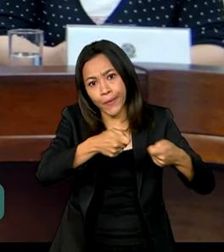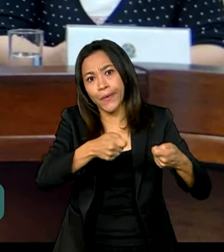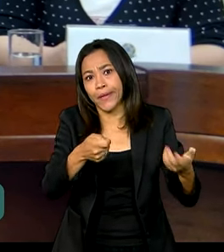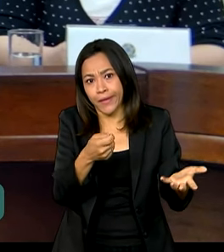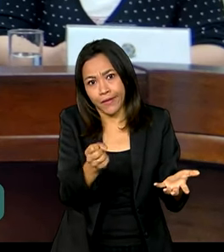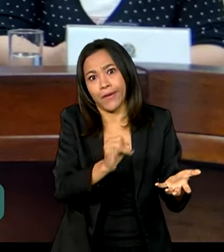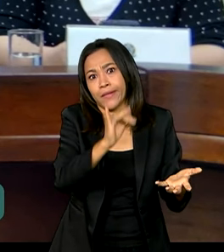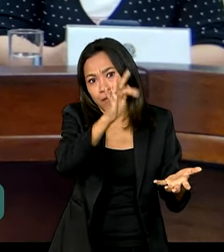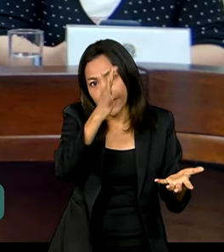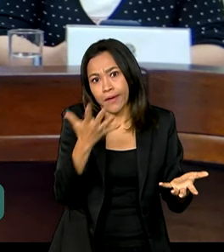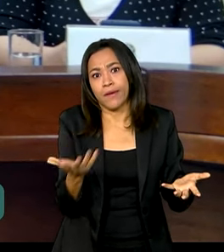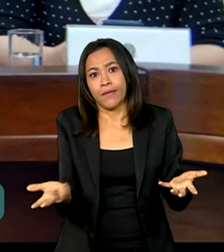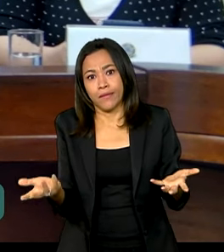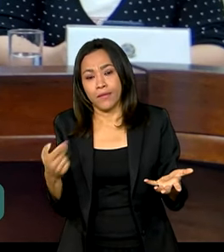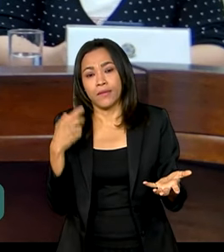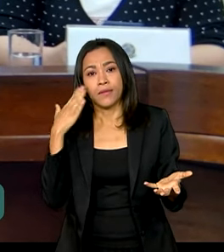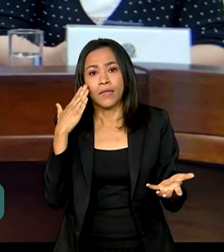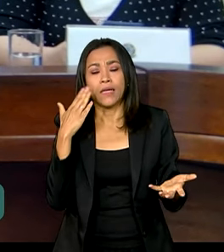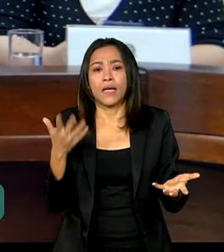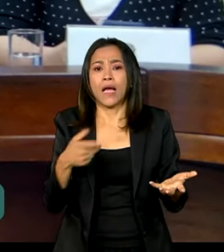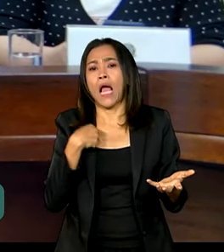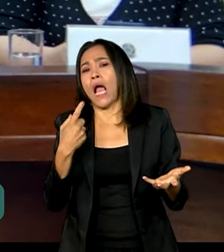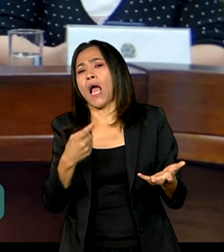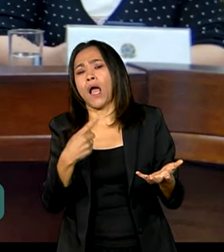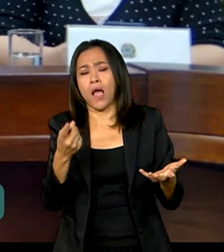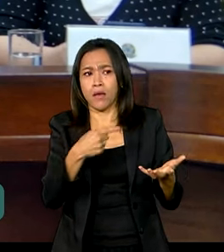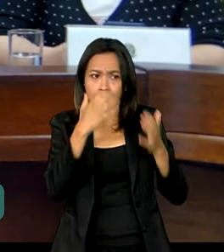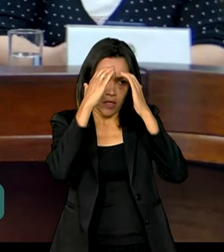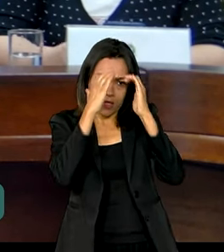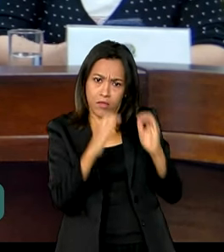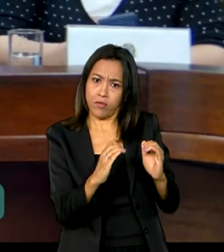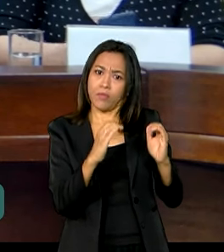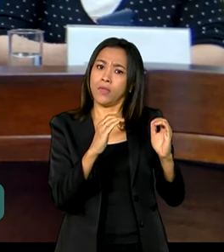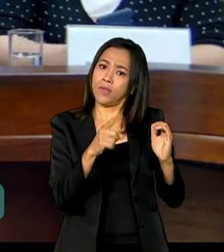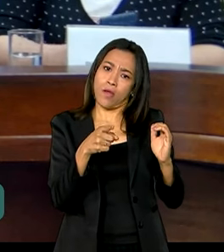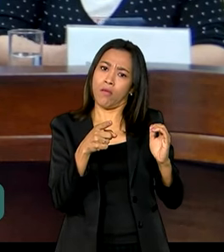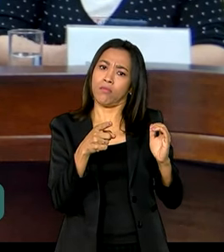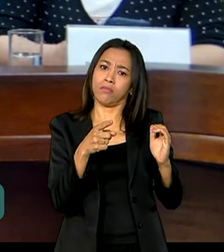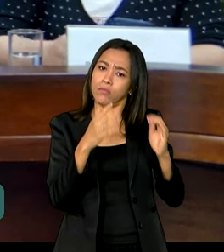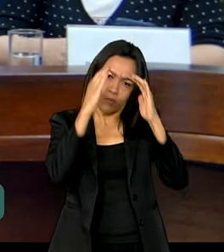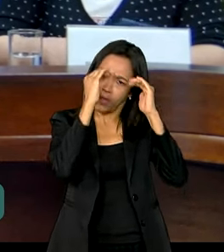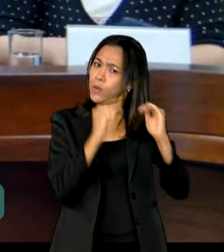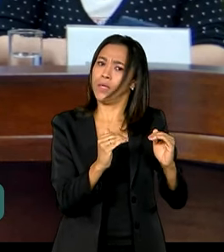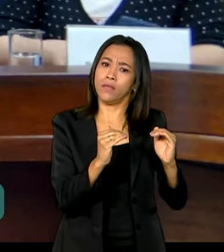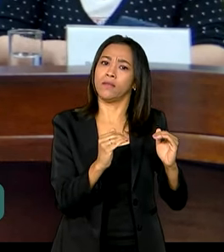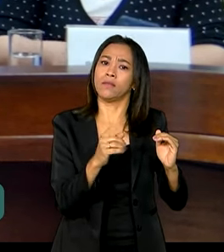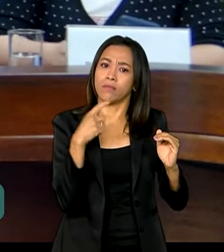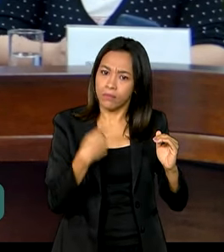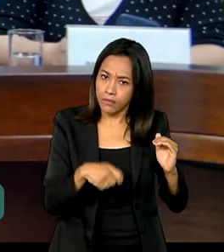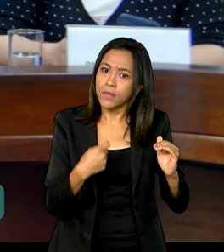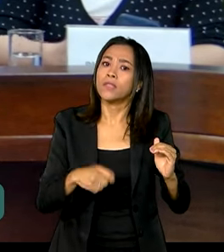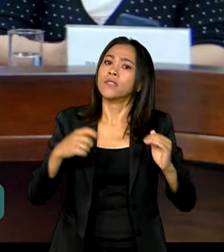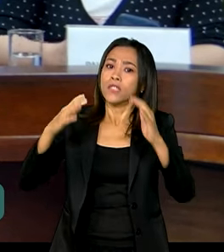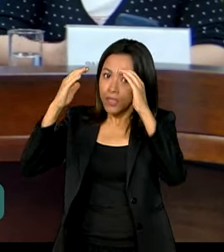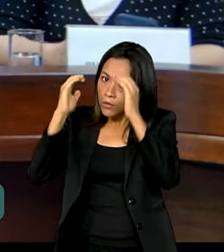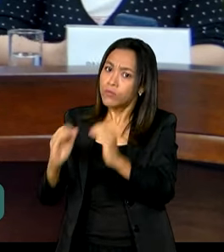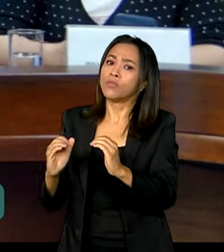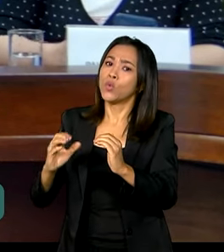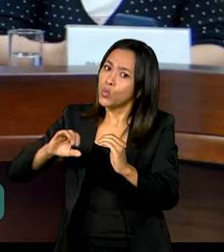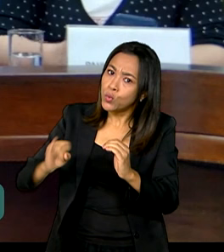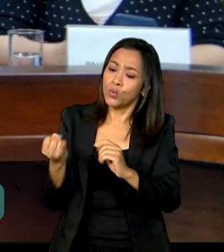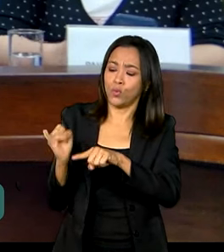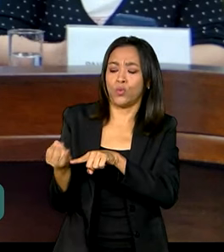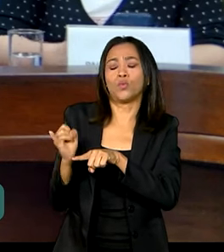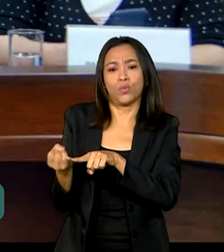debate. Ah, gente que tem intolerância com a inflação. Não, não é tolerância com a inflação. Nós temos que ter intolerância contra os juros,